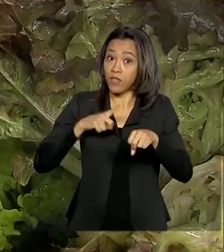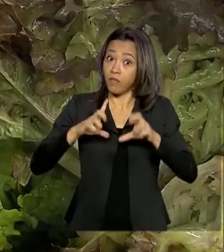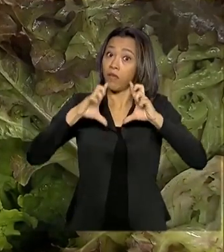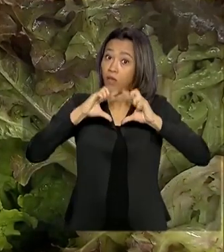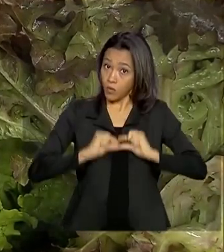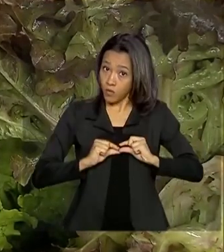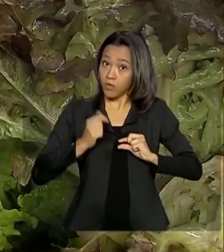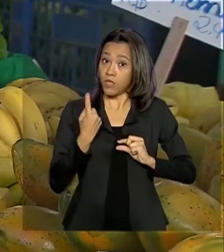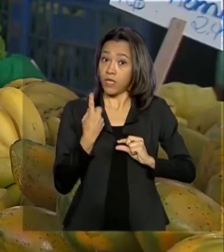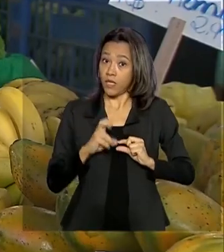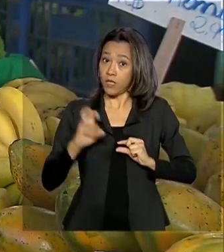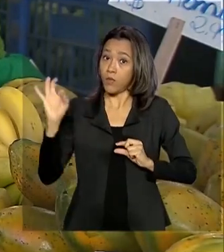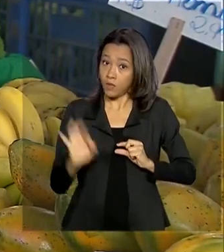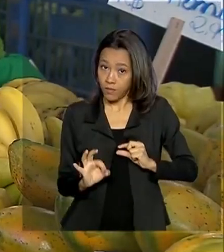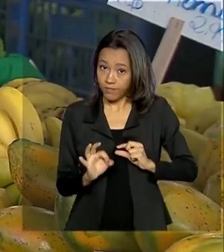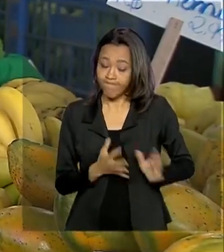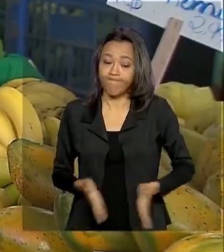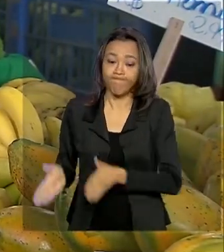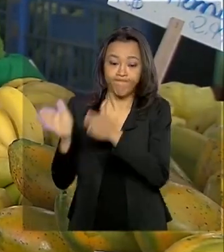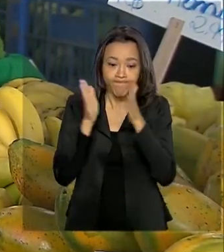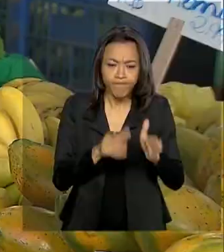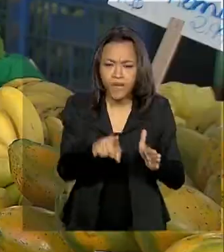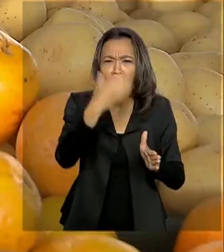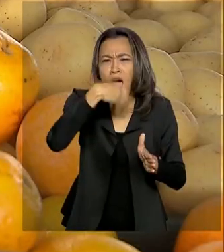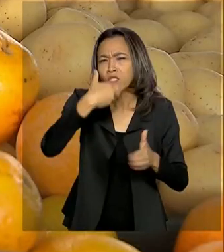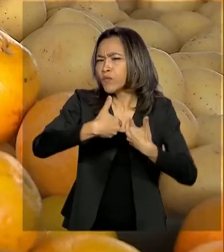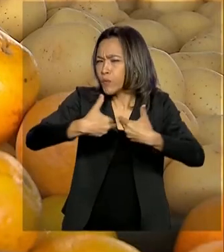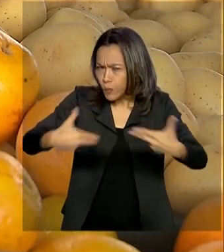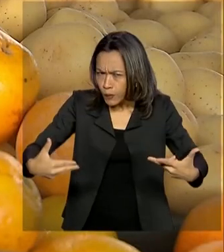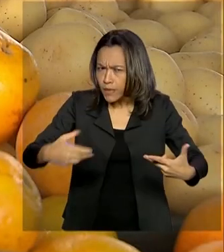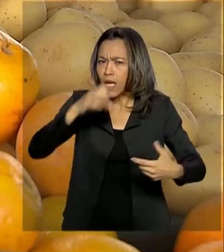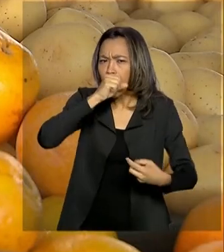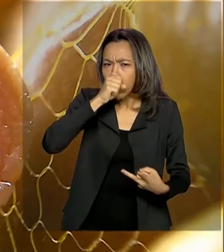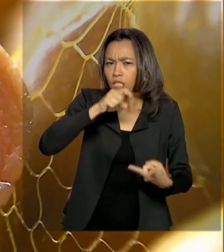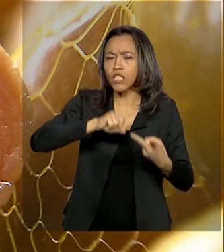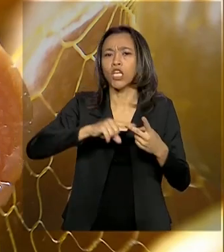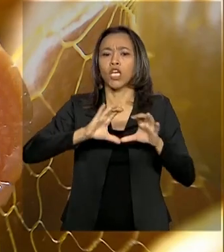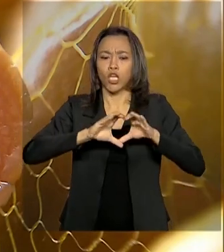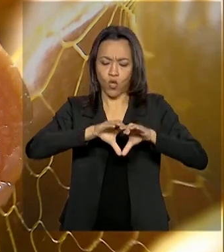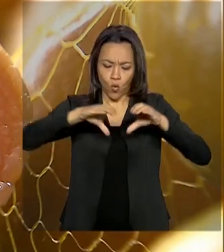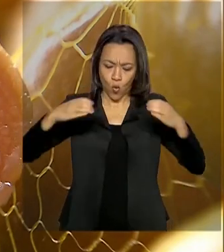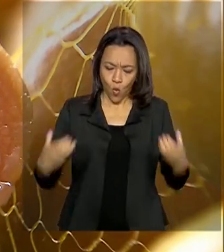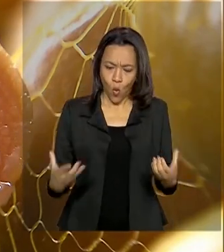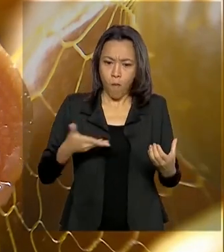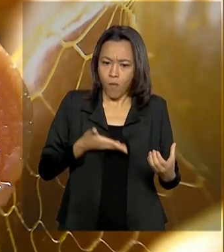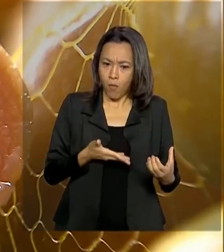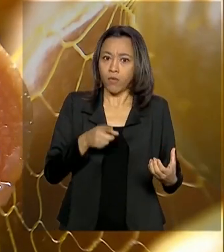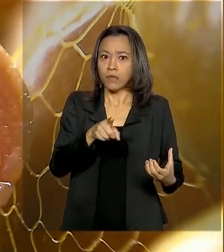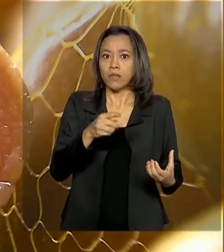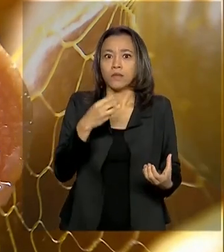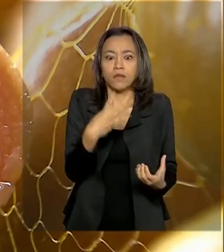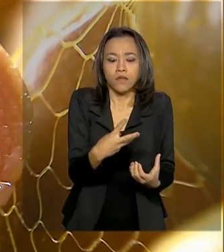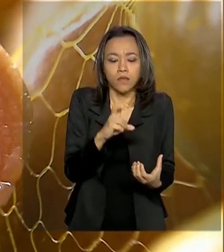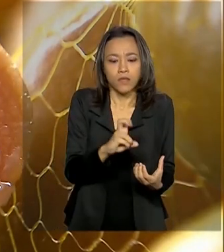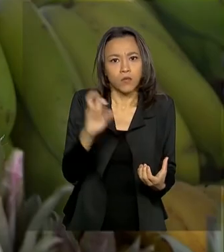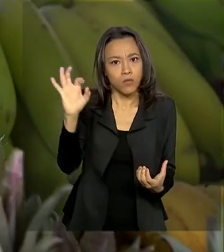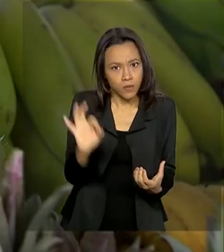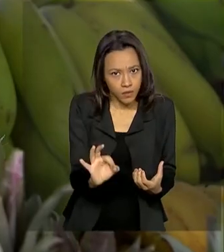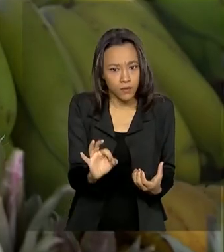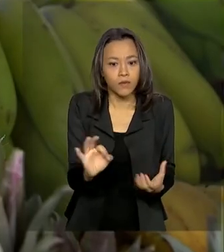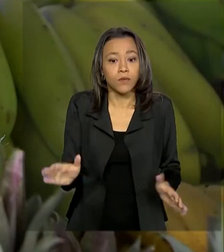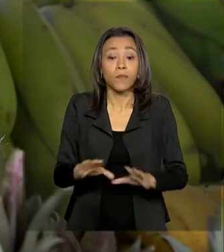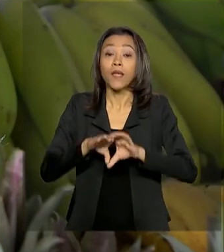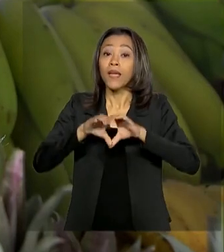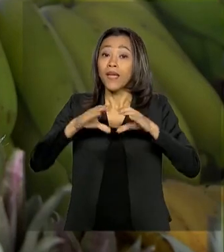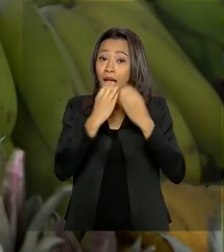até 15%. Em relação às frutas, a laranja e o mamão chegaram à marca dos 35% e